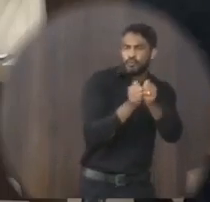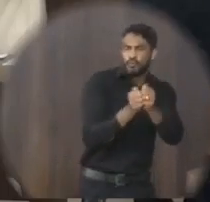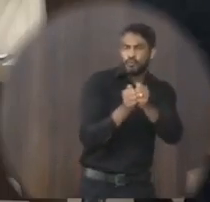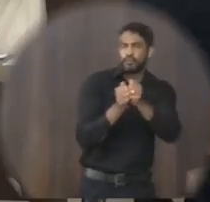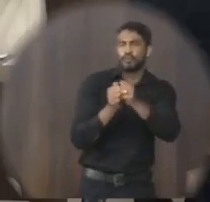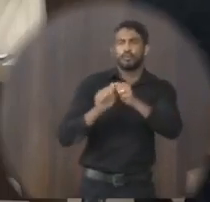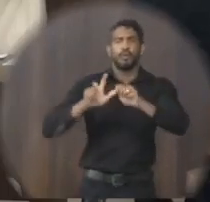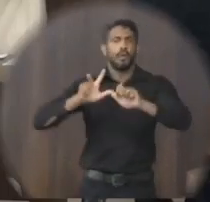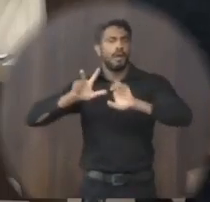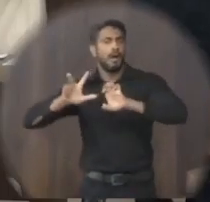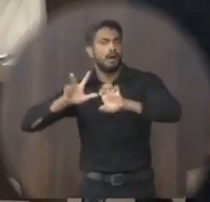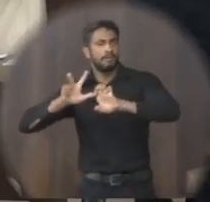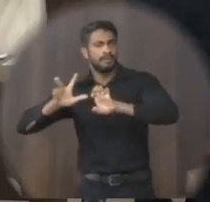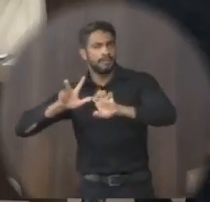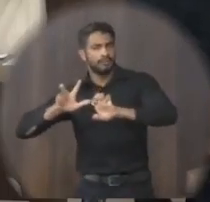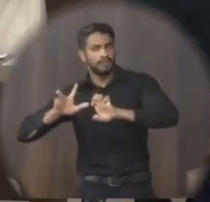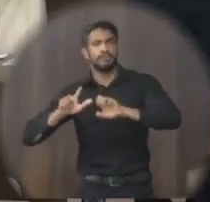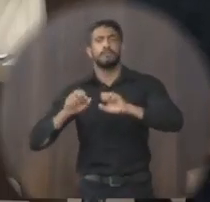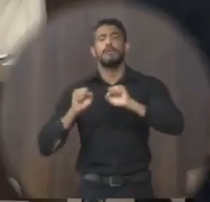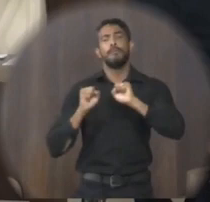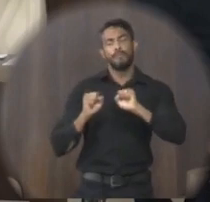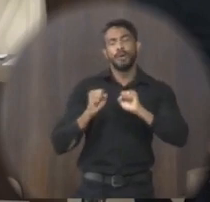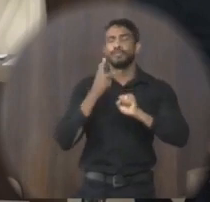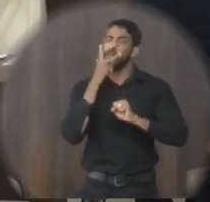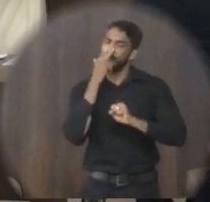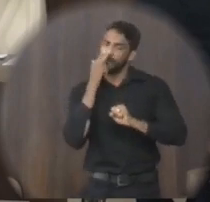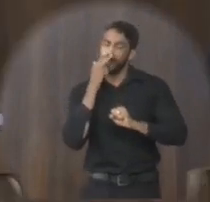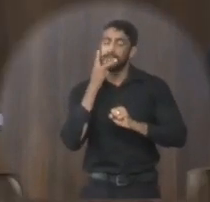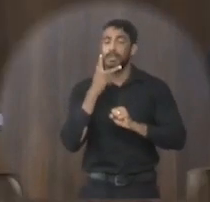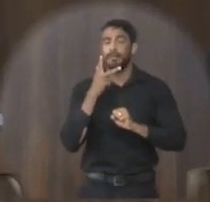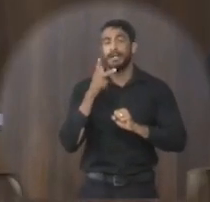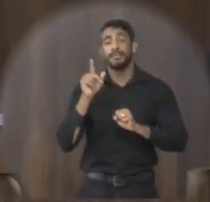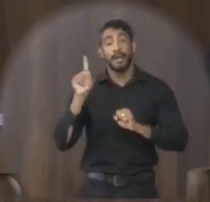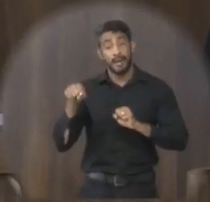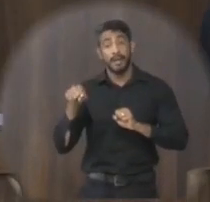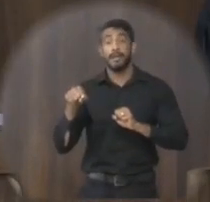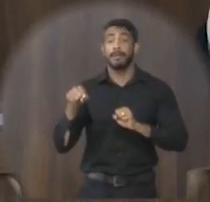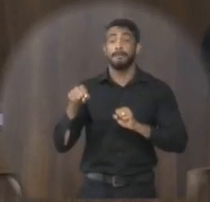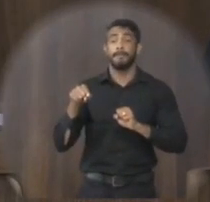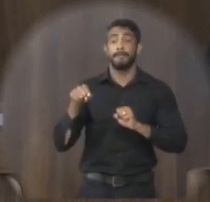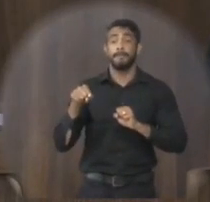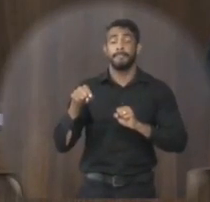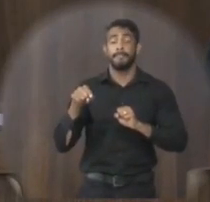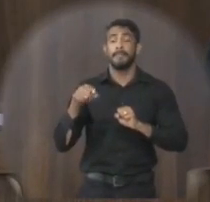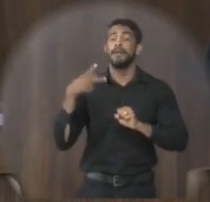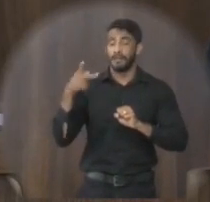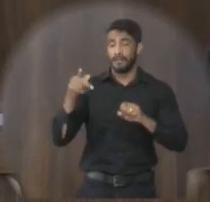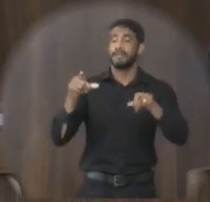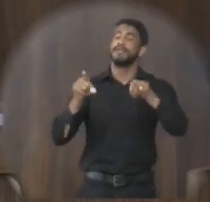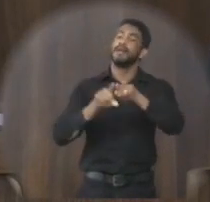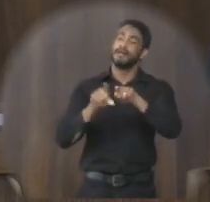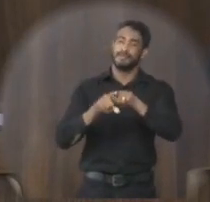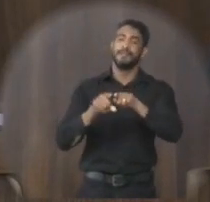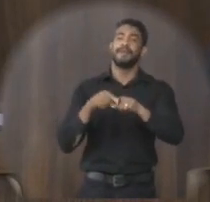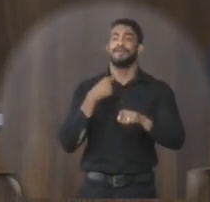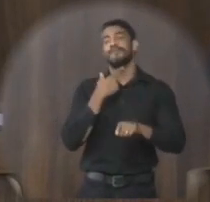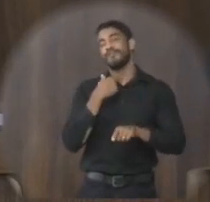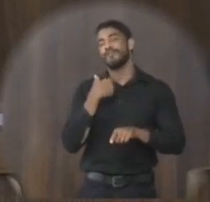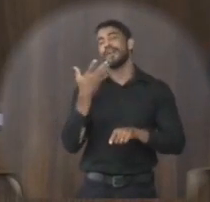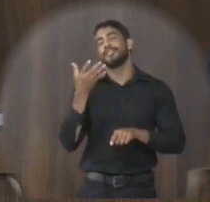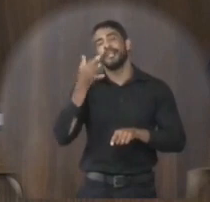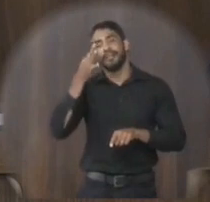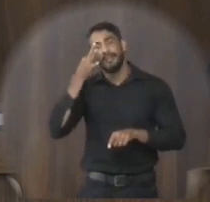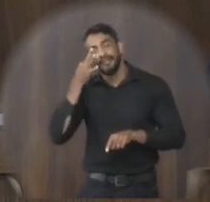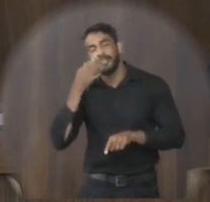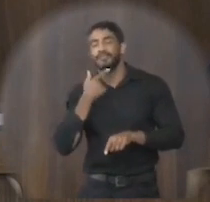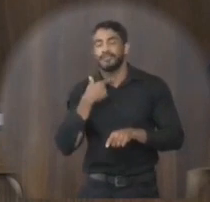poder executivo, eu acho que o maior interessado disso aí, eles também estão com muito interesse